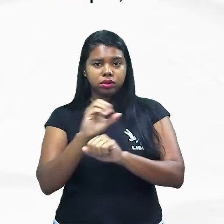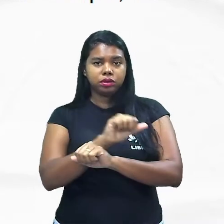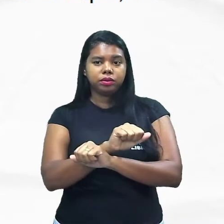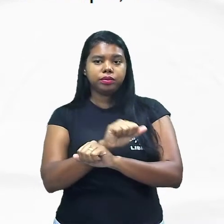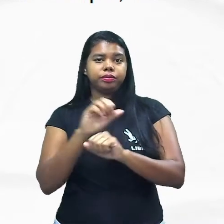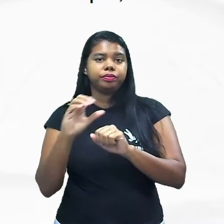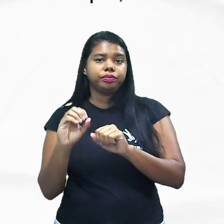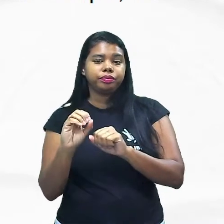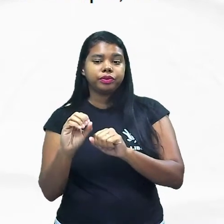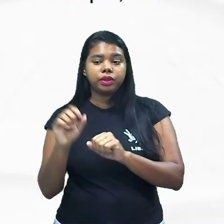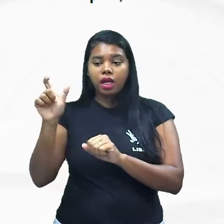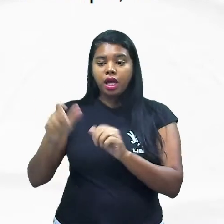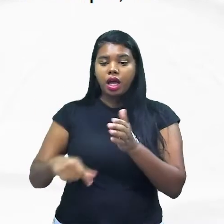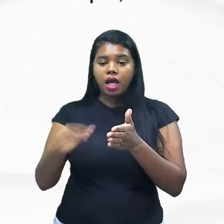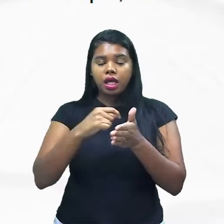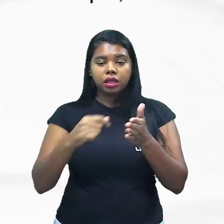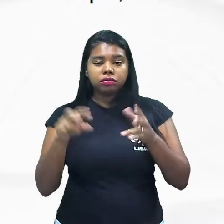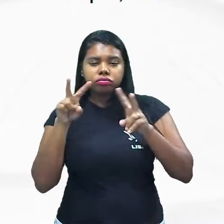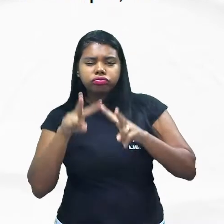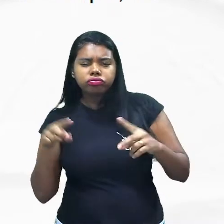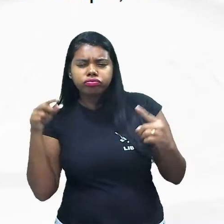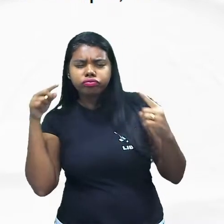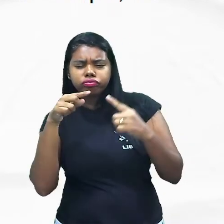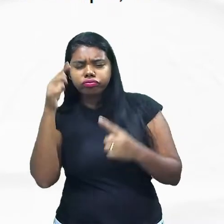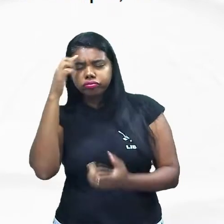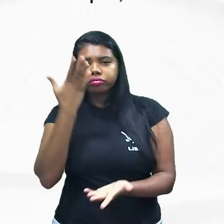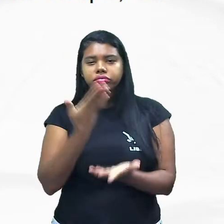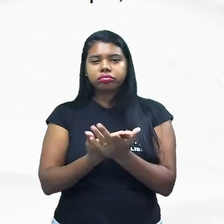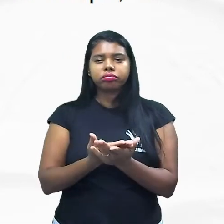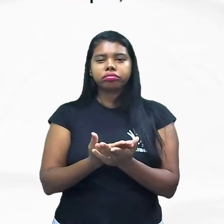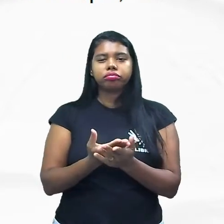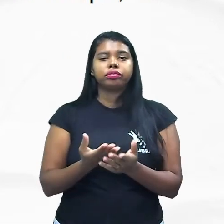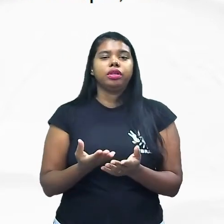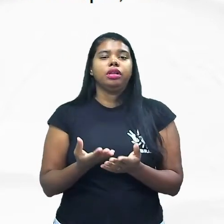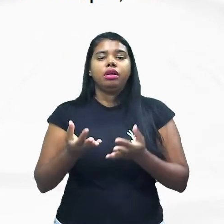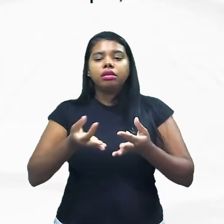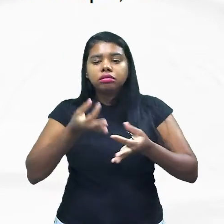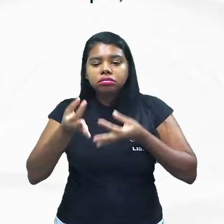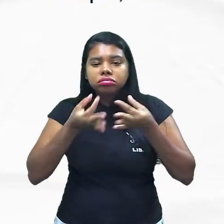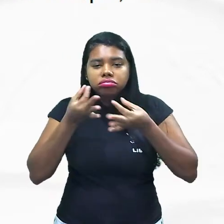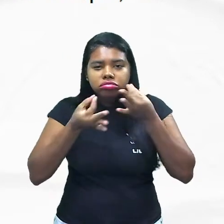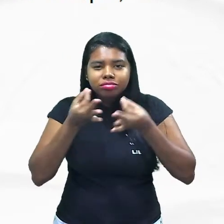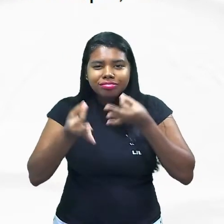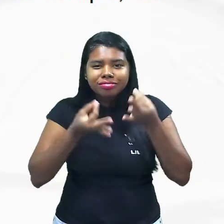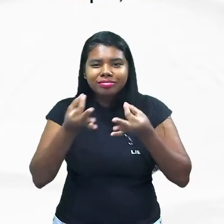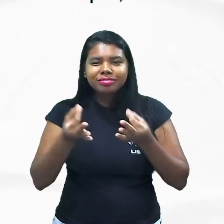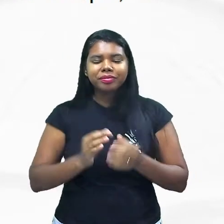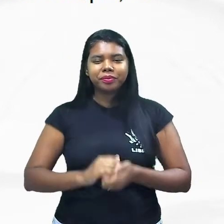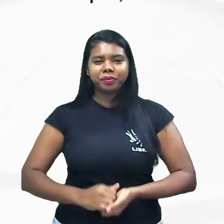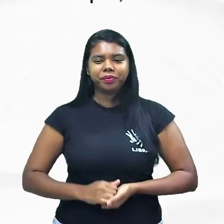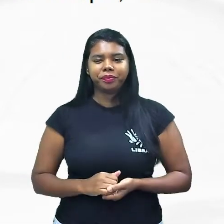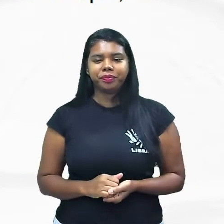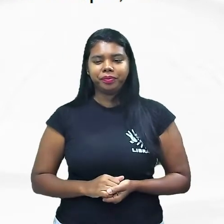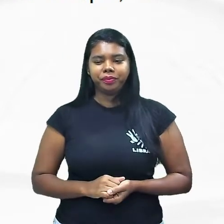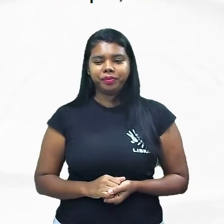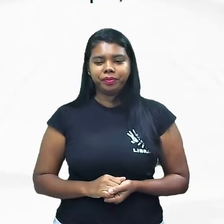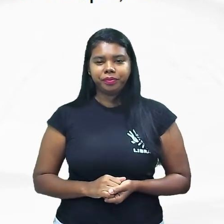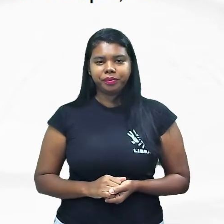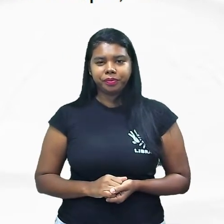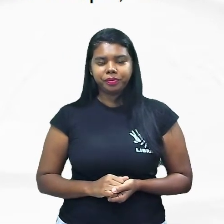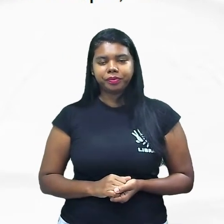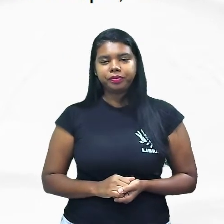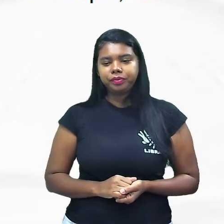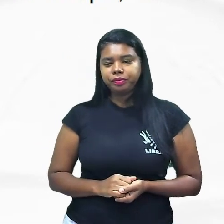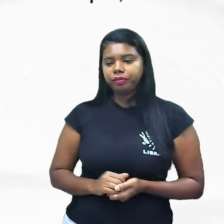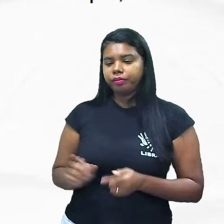ele vai colocar o ponto de vista dele então esse é um texto dissertativo argumentativo prevalece aí vai